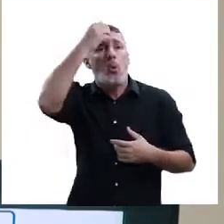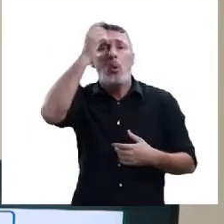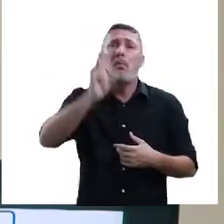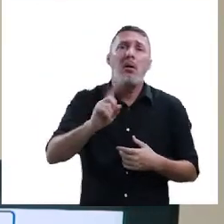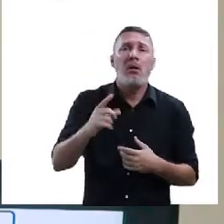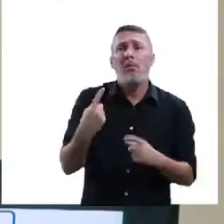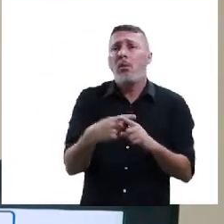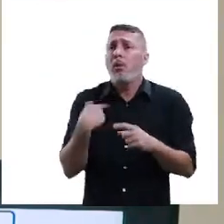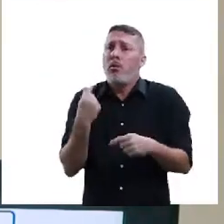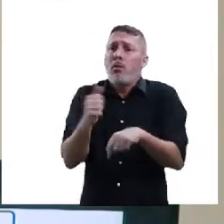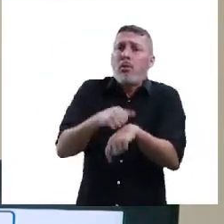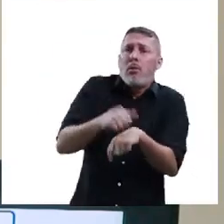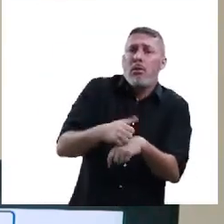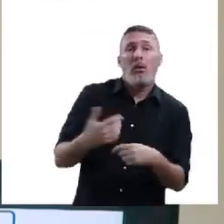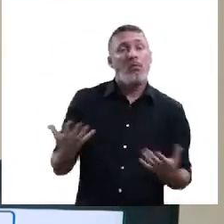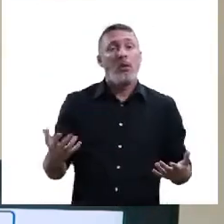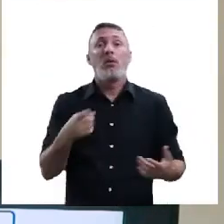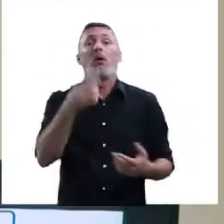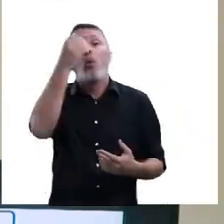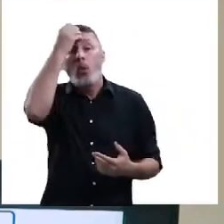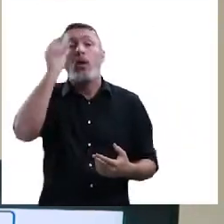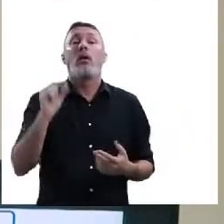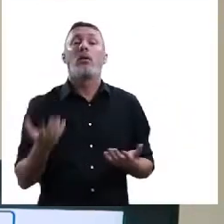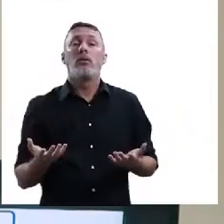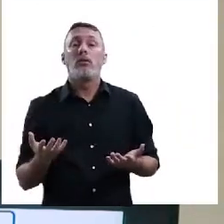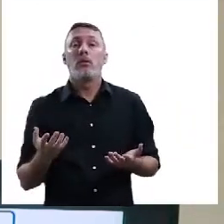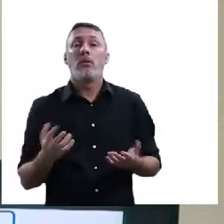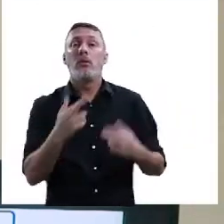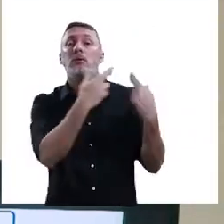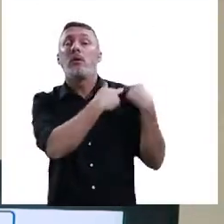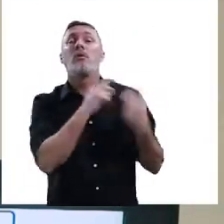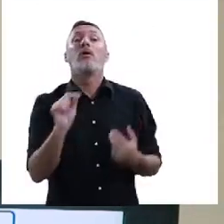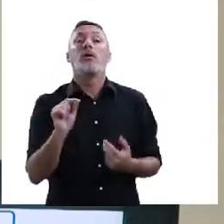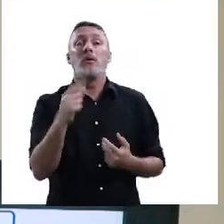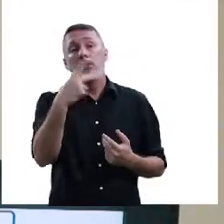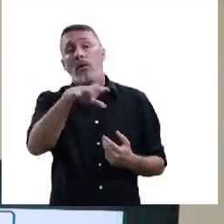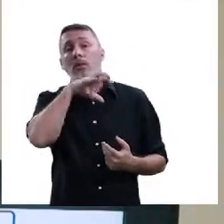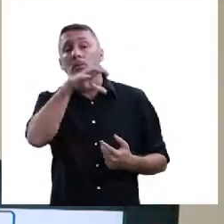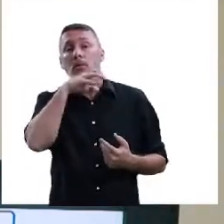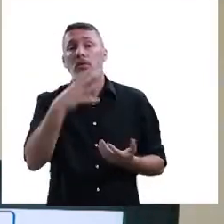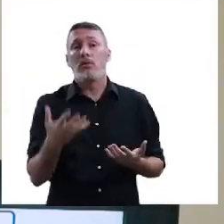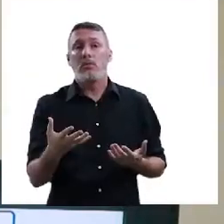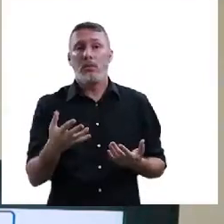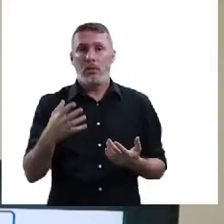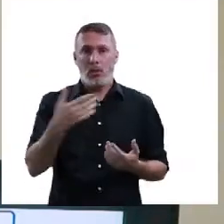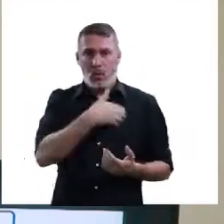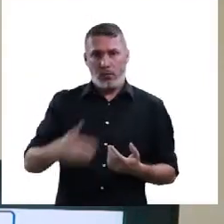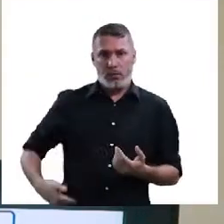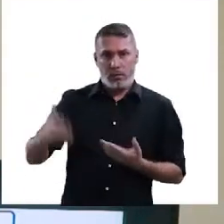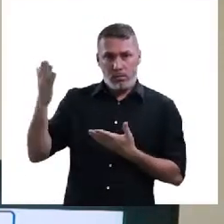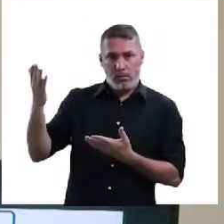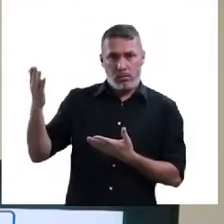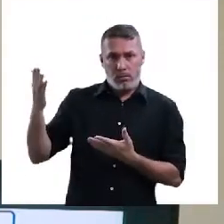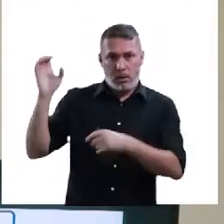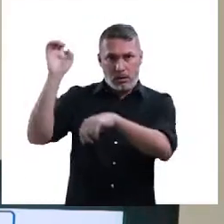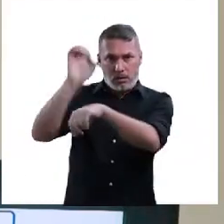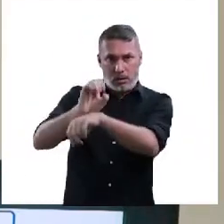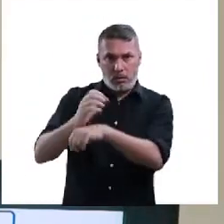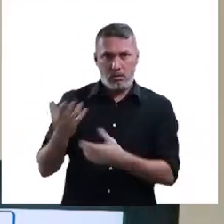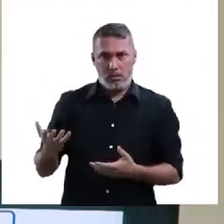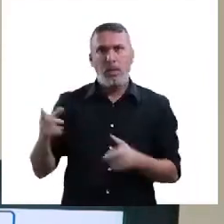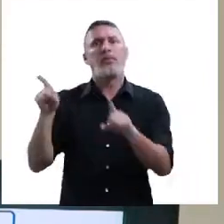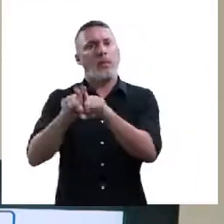isso não é minha culpa, professor, porque eu não tenho condições. Então, você vai culpar quem, meu amigo? Quem seria o responsável? Ouvir o Estado?